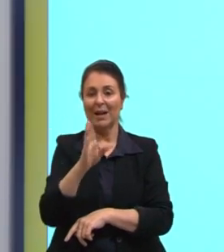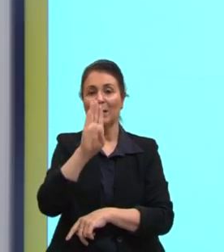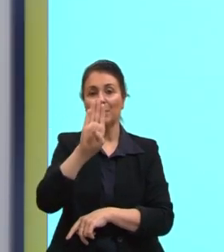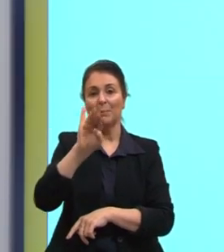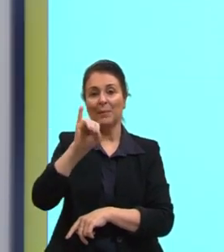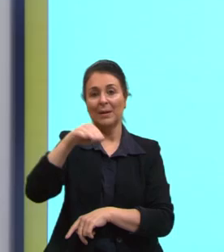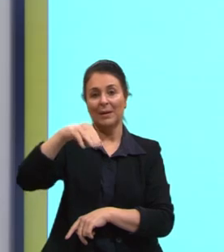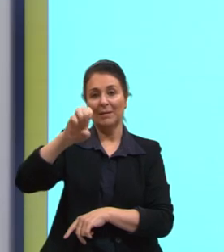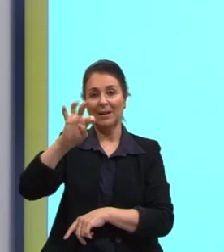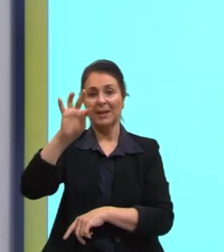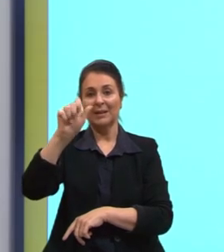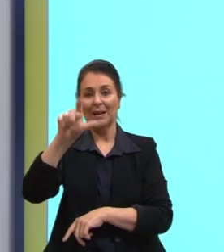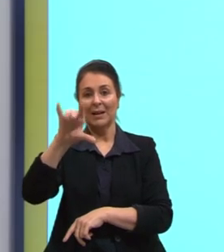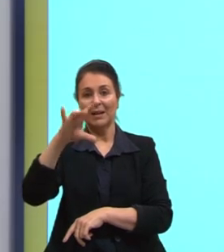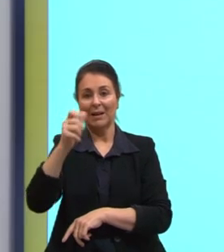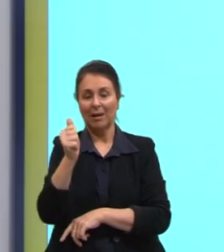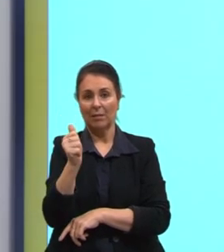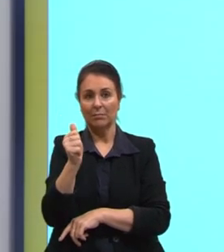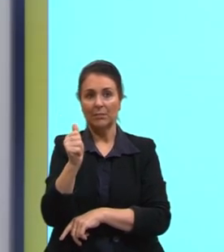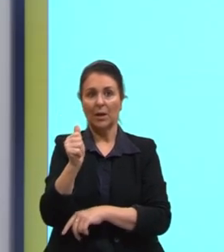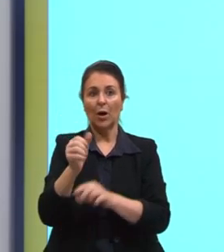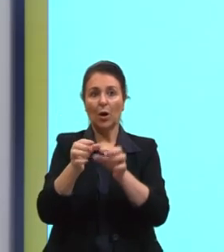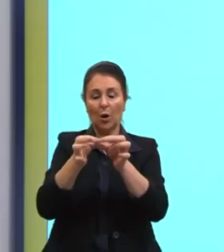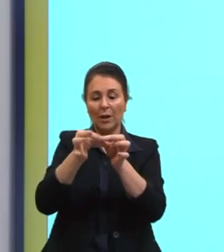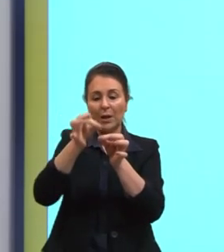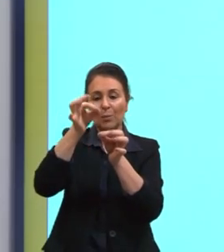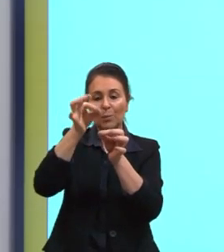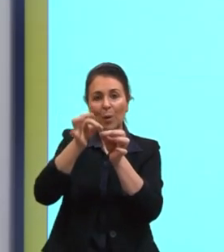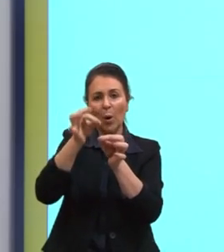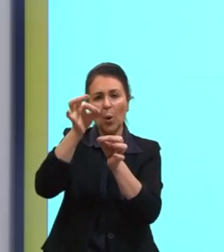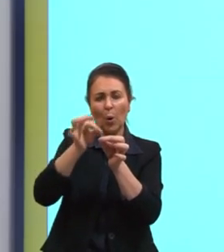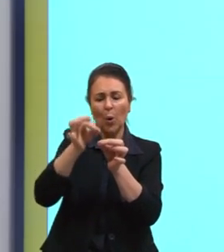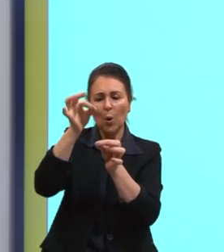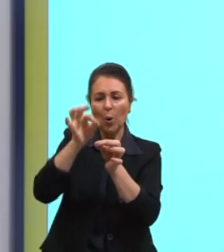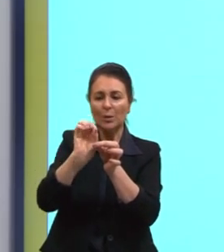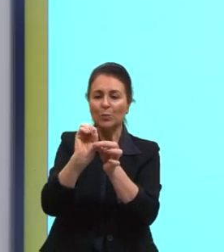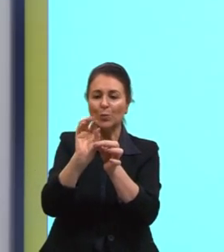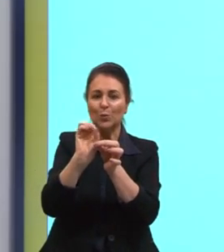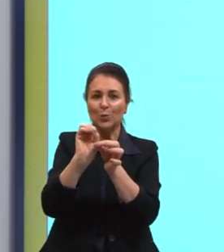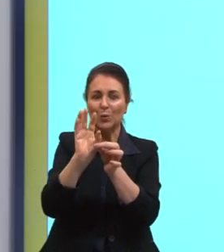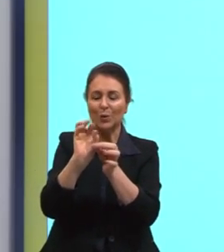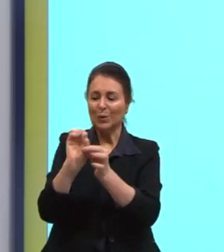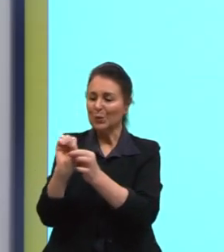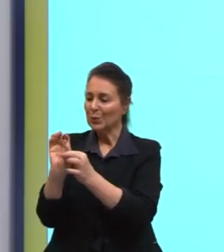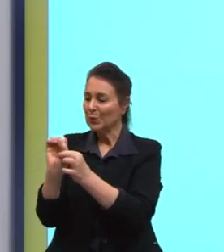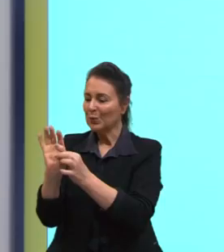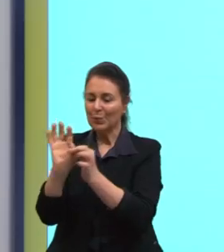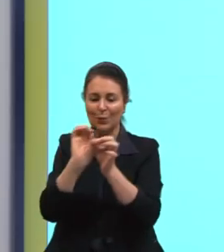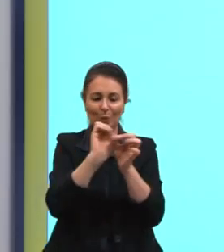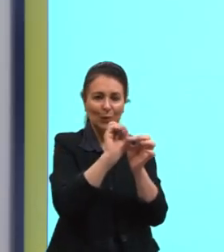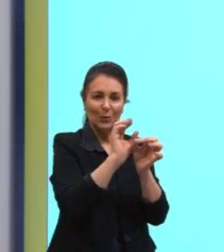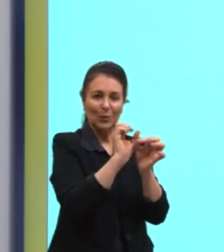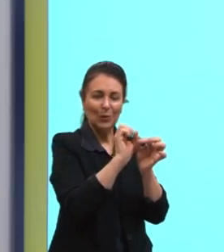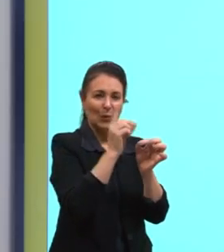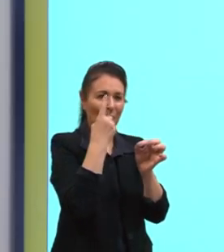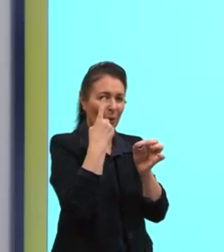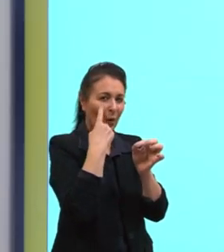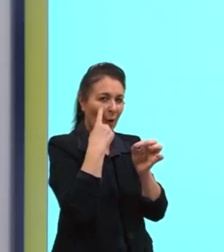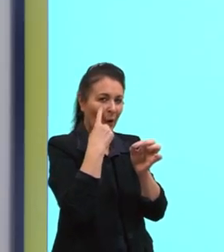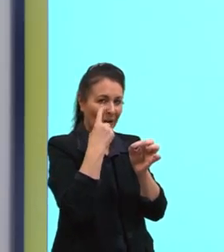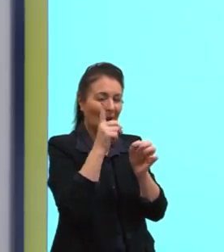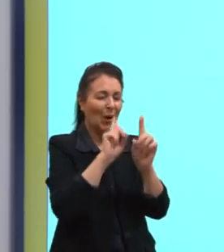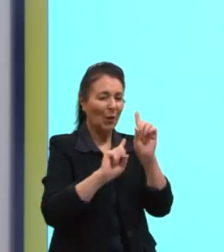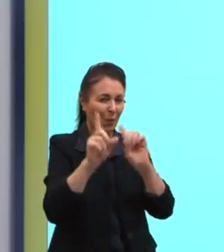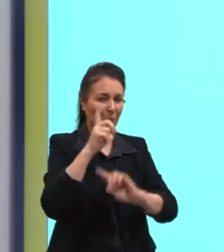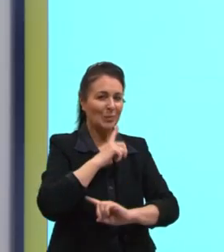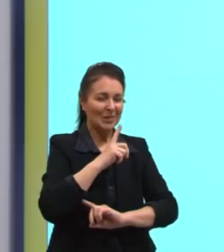Vejam que é só uma axizinha bem fininha. A gente quase não consegue ver na imagem, mas são só algumas que tem.